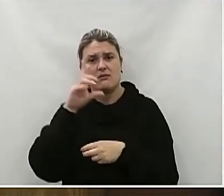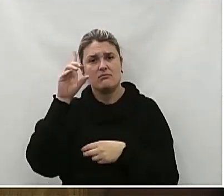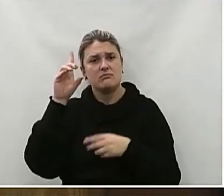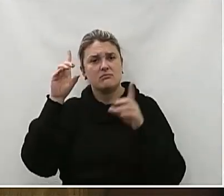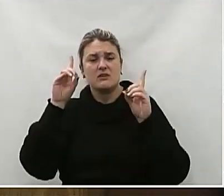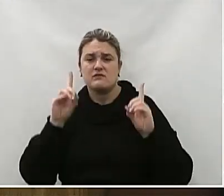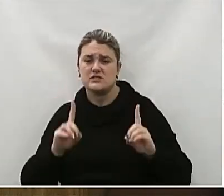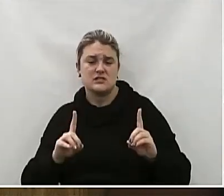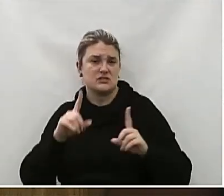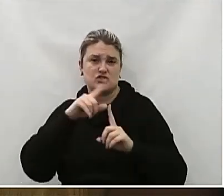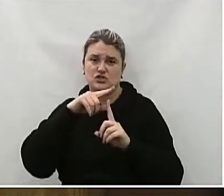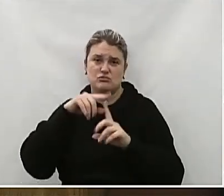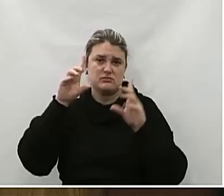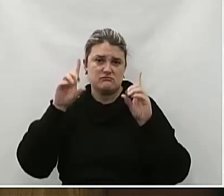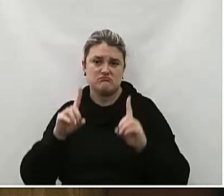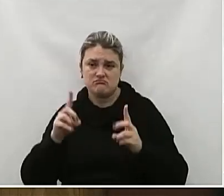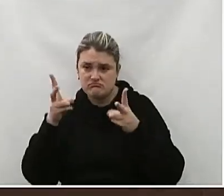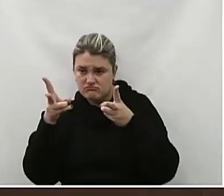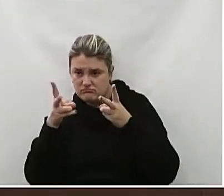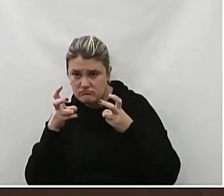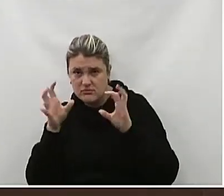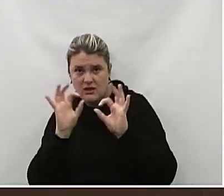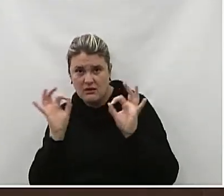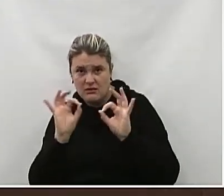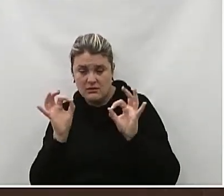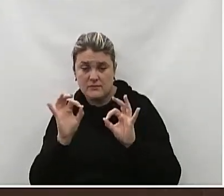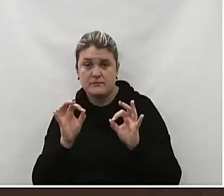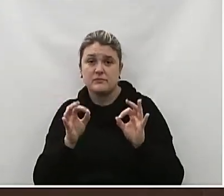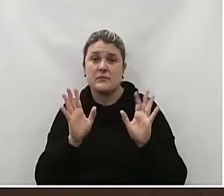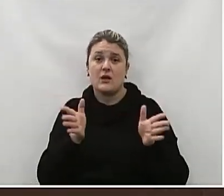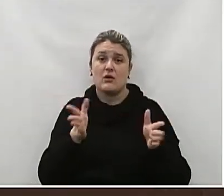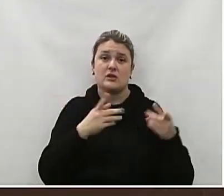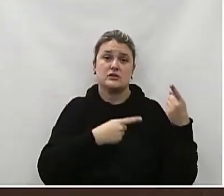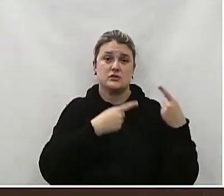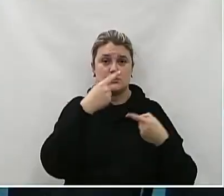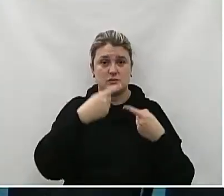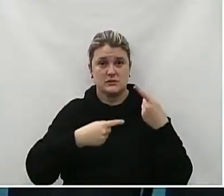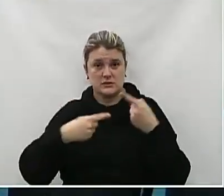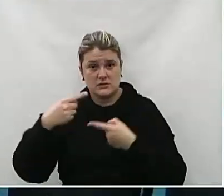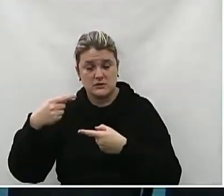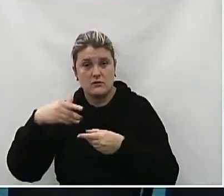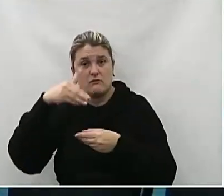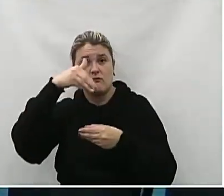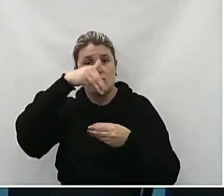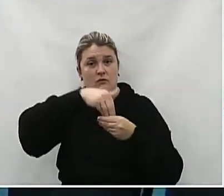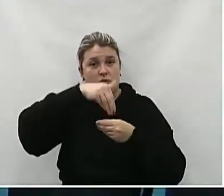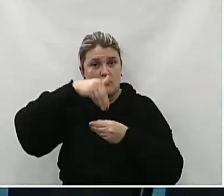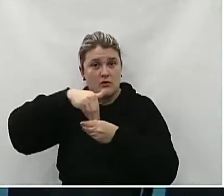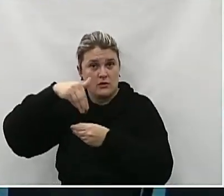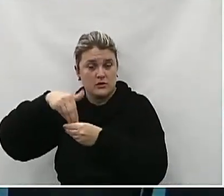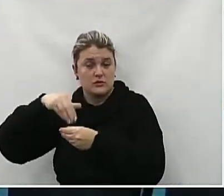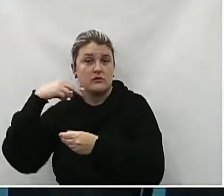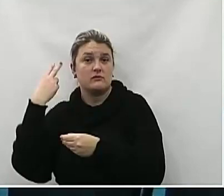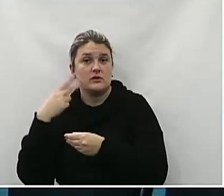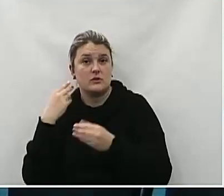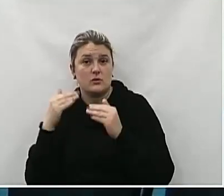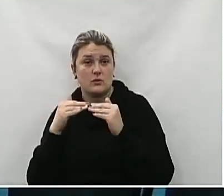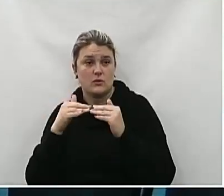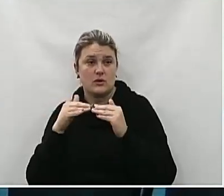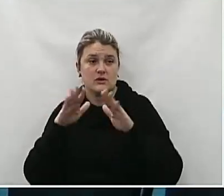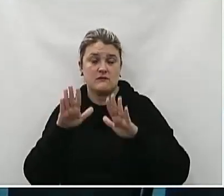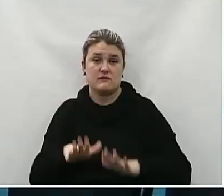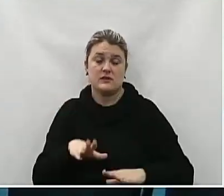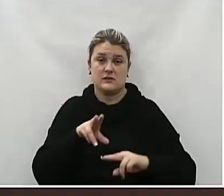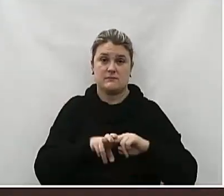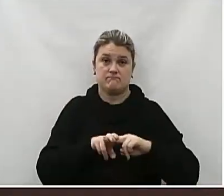visível Ou oculta Em discussão Em votação Senhores vereadores Que aprovam Permaneça